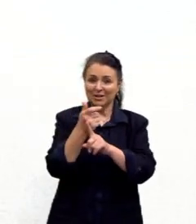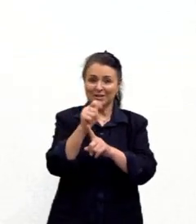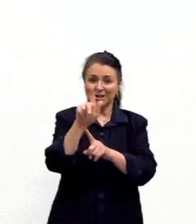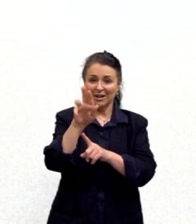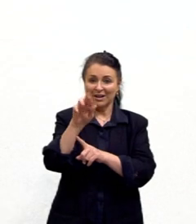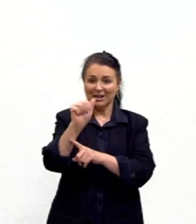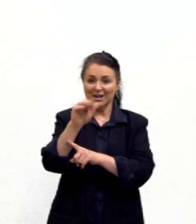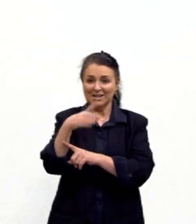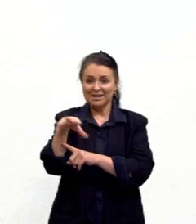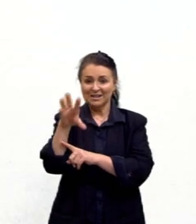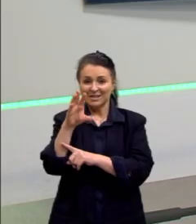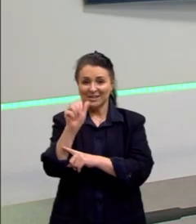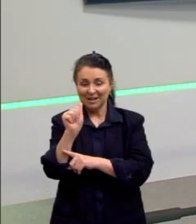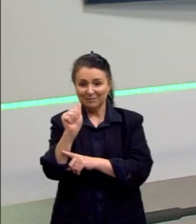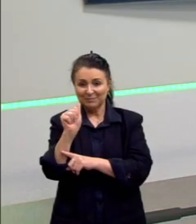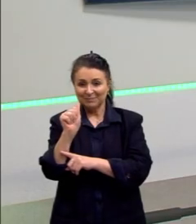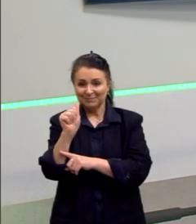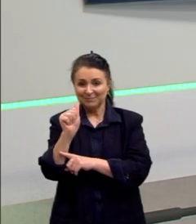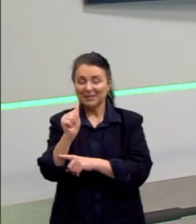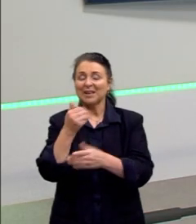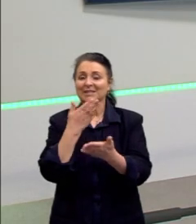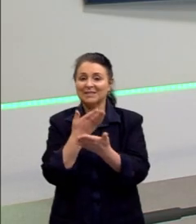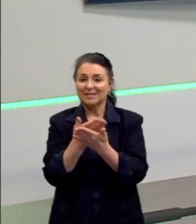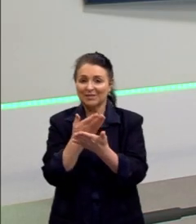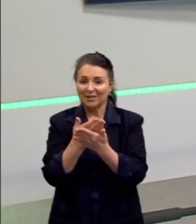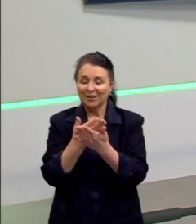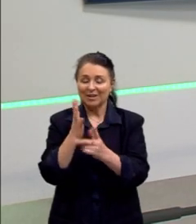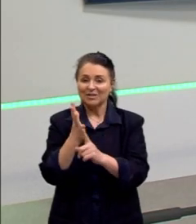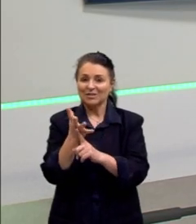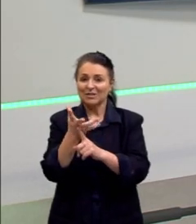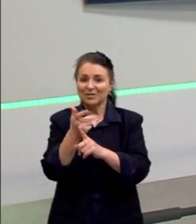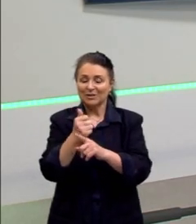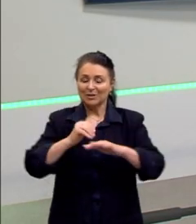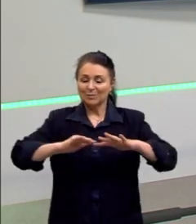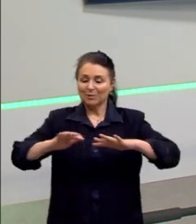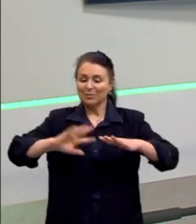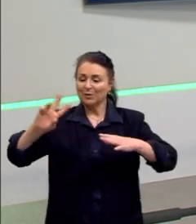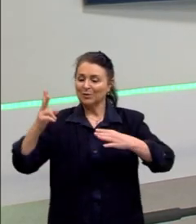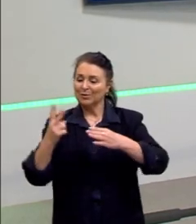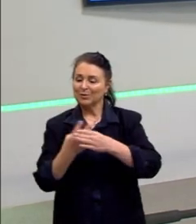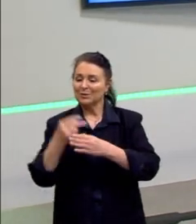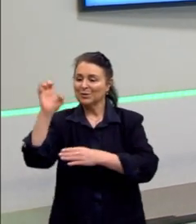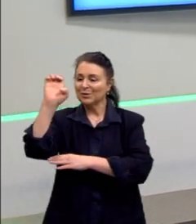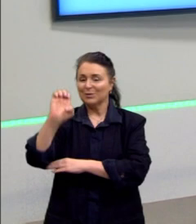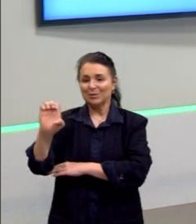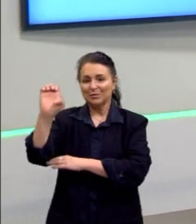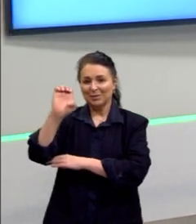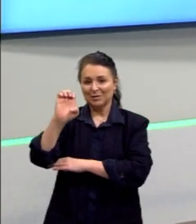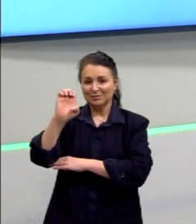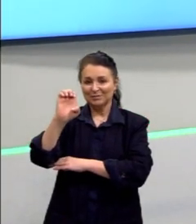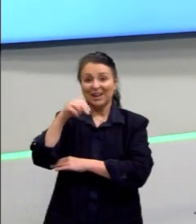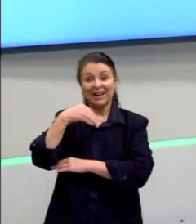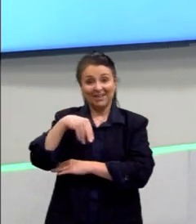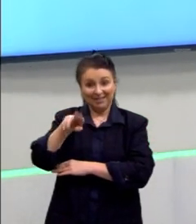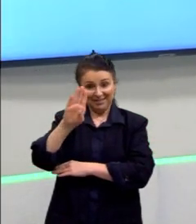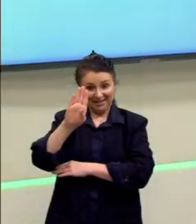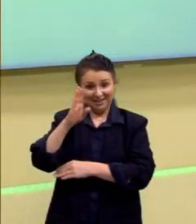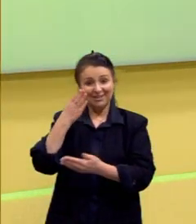Proença. Então, pessoal, essa foi a nossa aula de arte sobre movimentos de vanguarda europeia. Até a próxima!